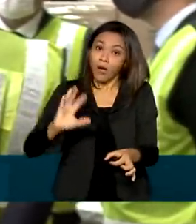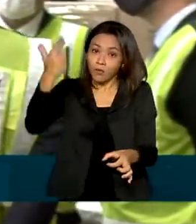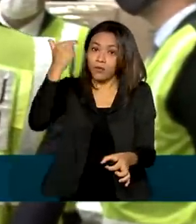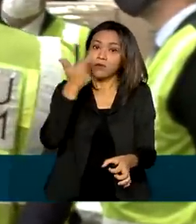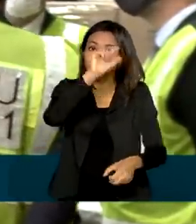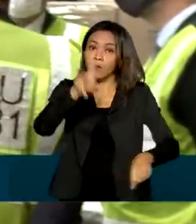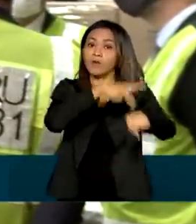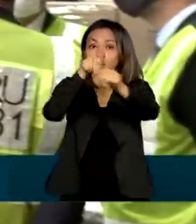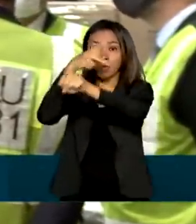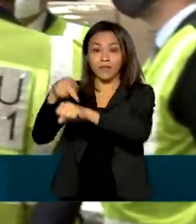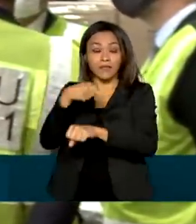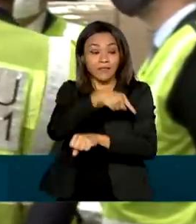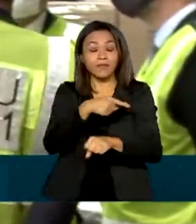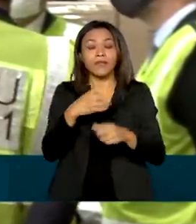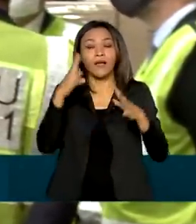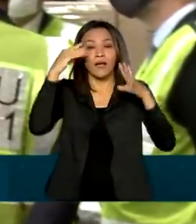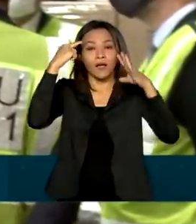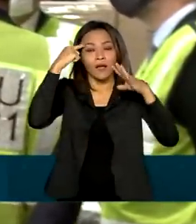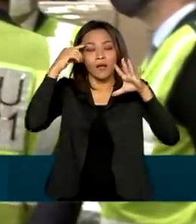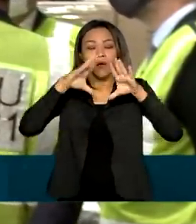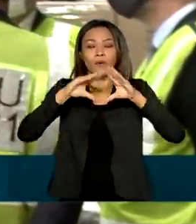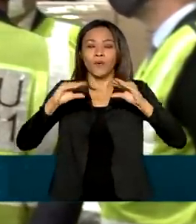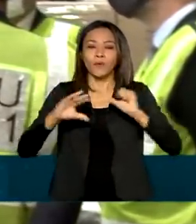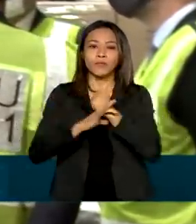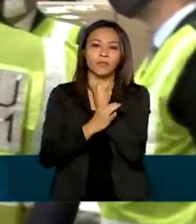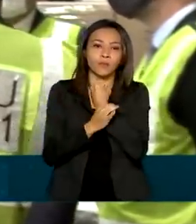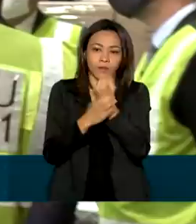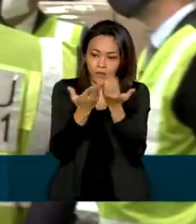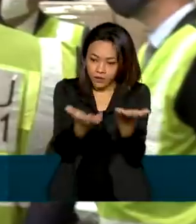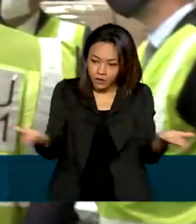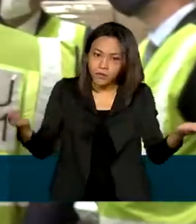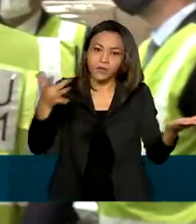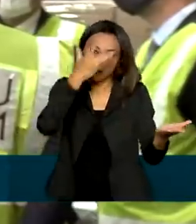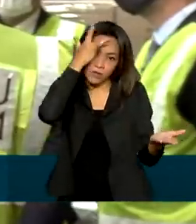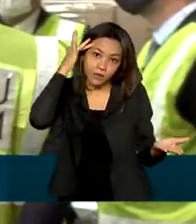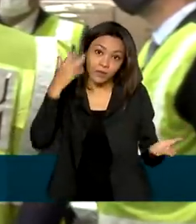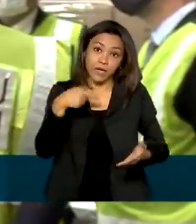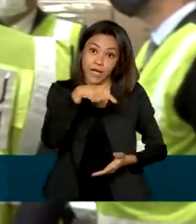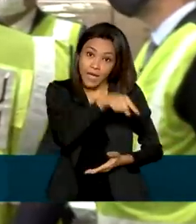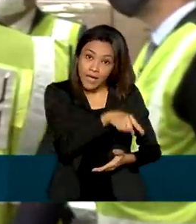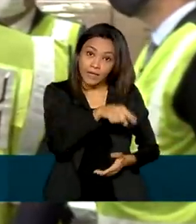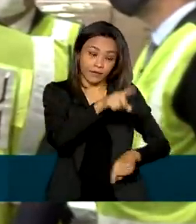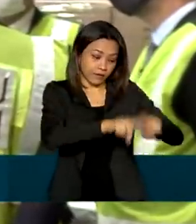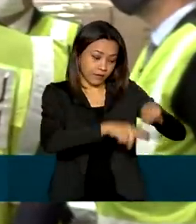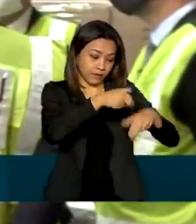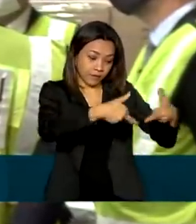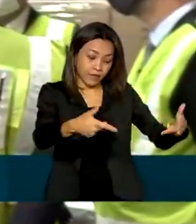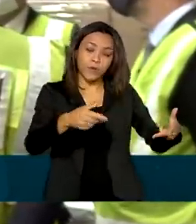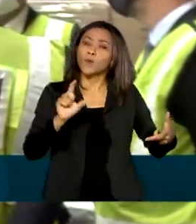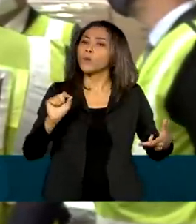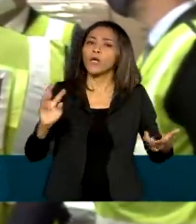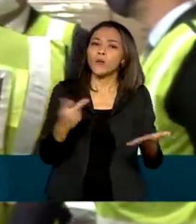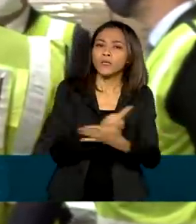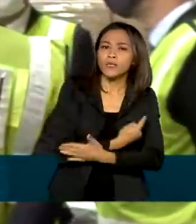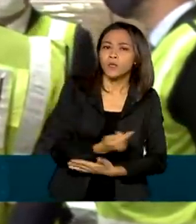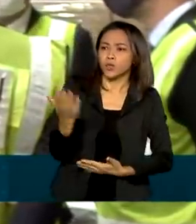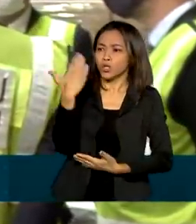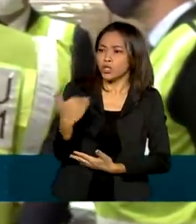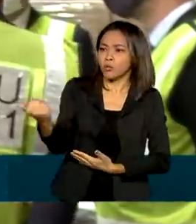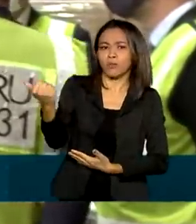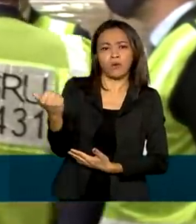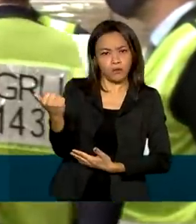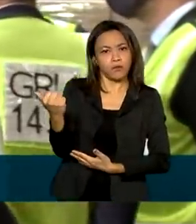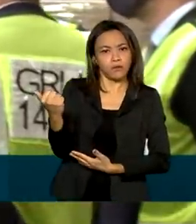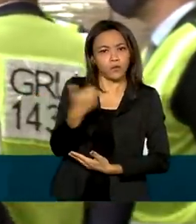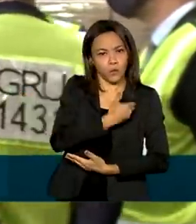importante, salva-vidas. A aquisição desses equipamentos ocorreu após um chamado do governo, do